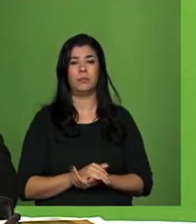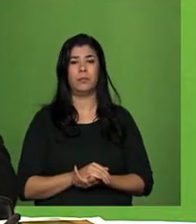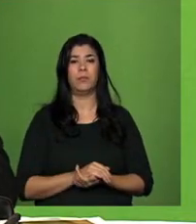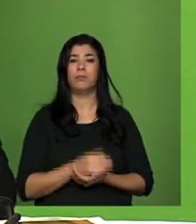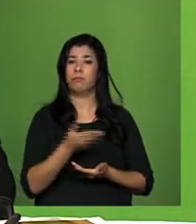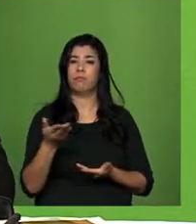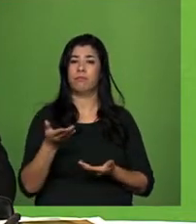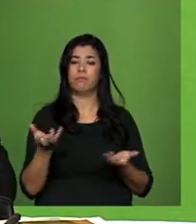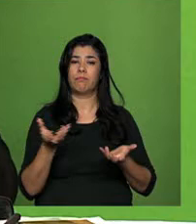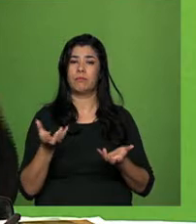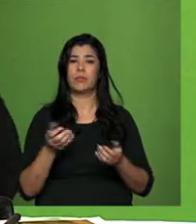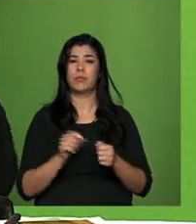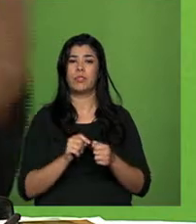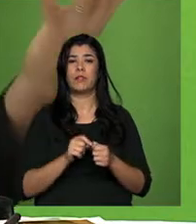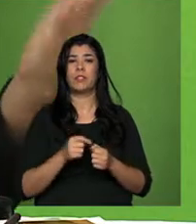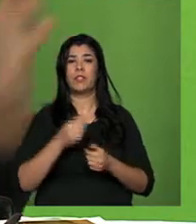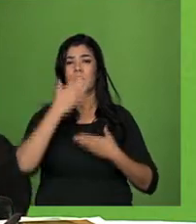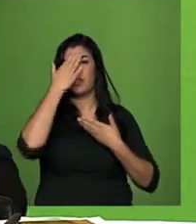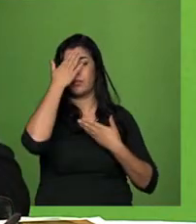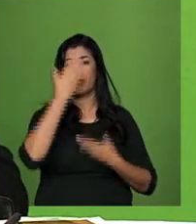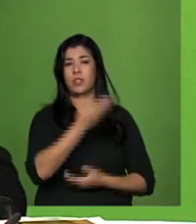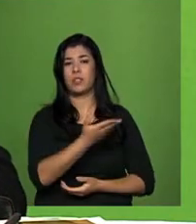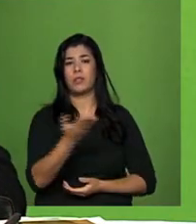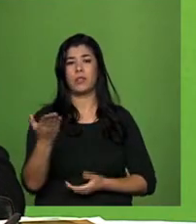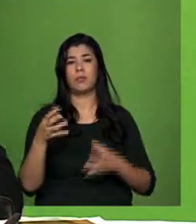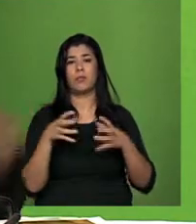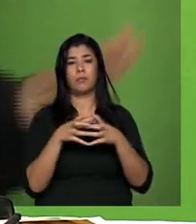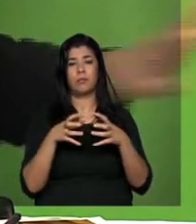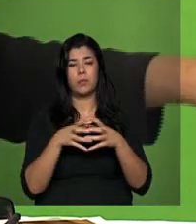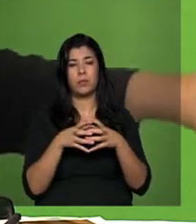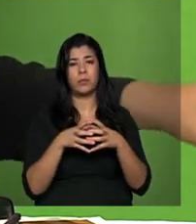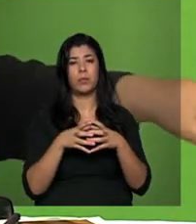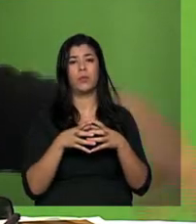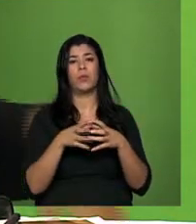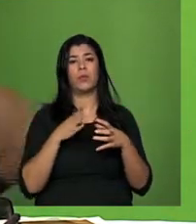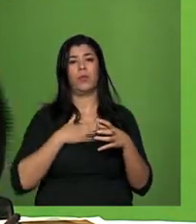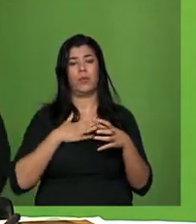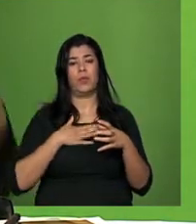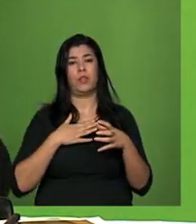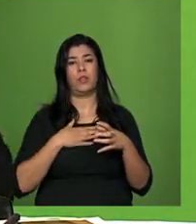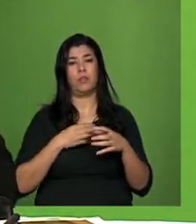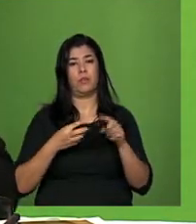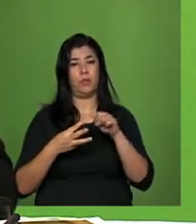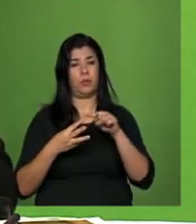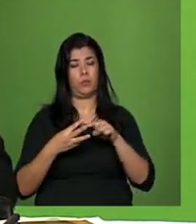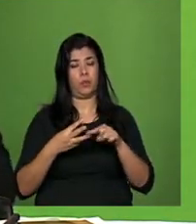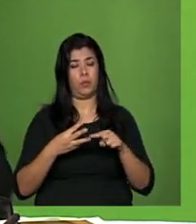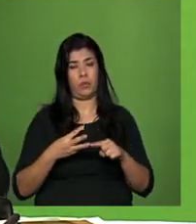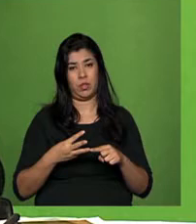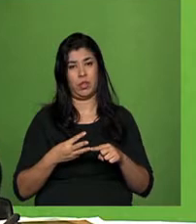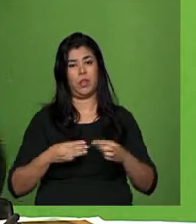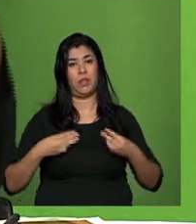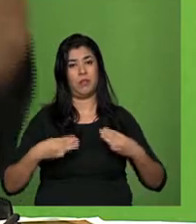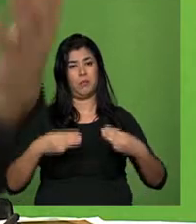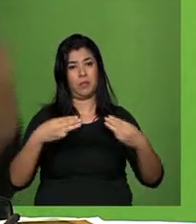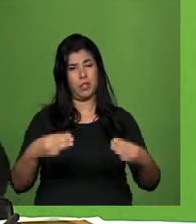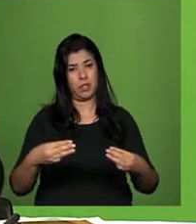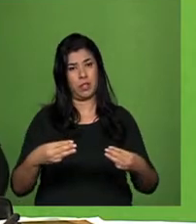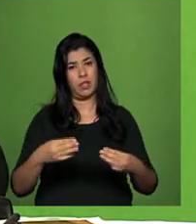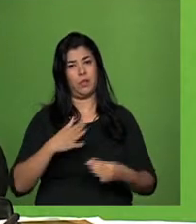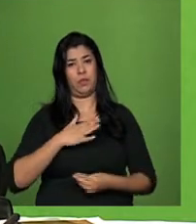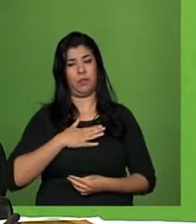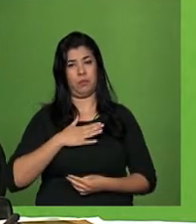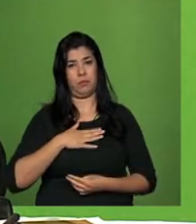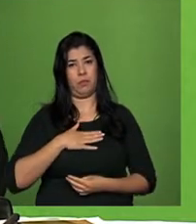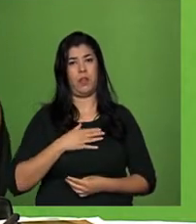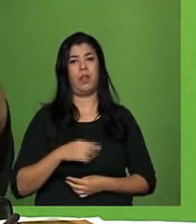É isso, eu quero fazer um agradecimento público aqui a toda a equipe técnica dos três ministérios. Isso não foi trivial, no meu ministério,